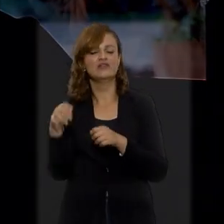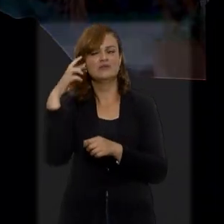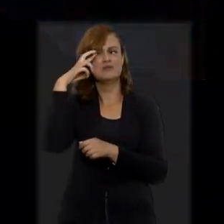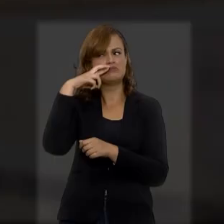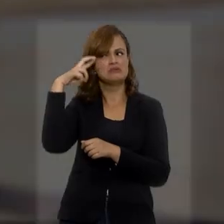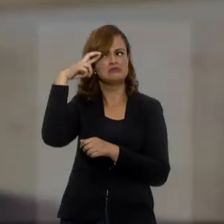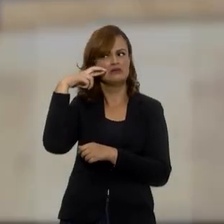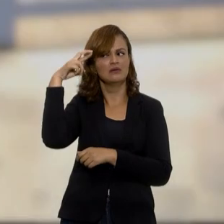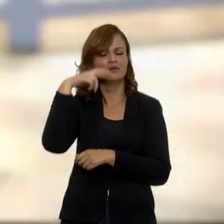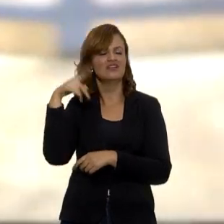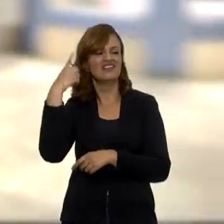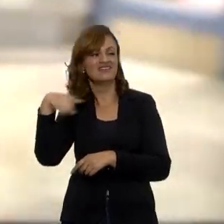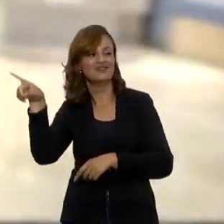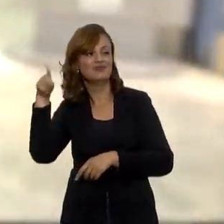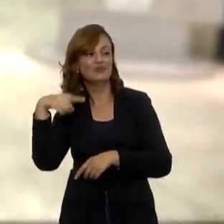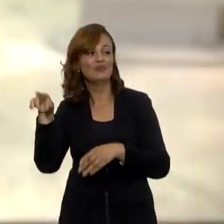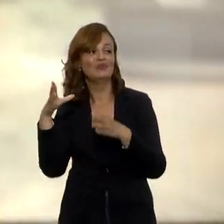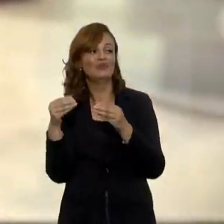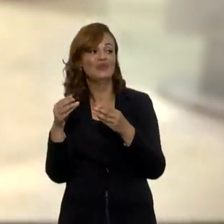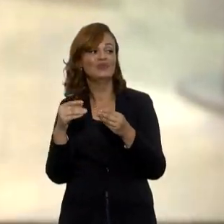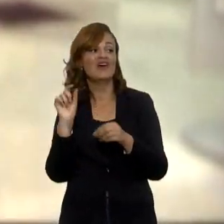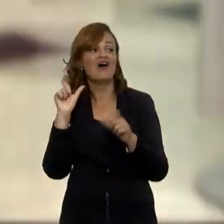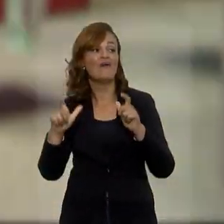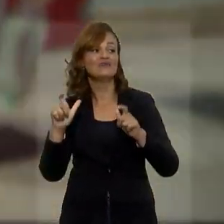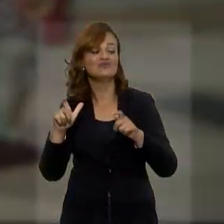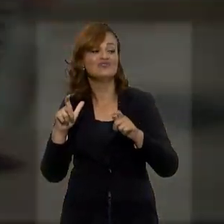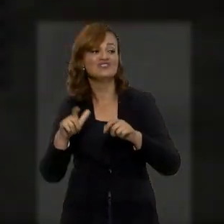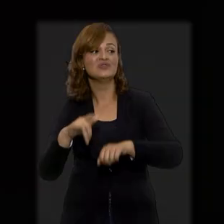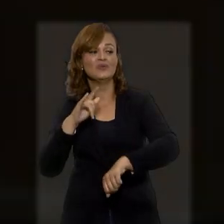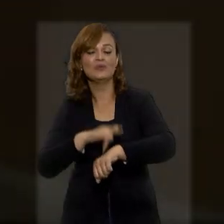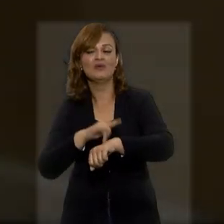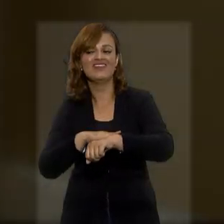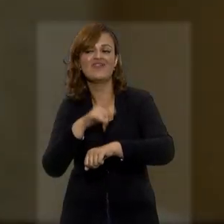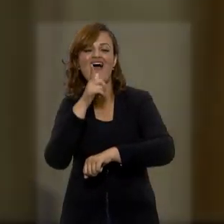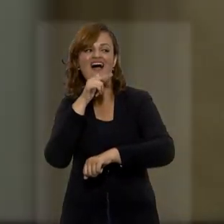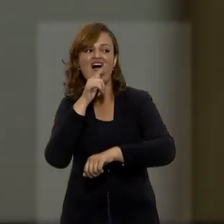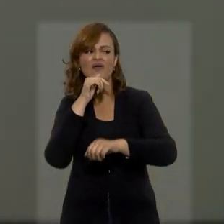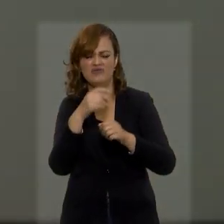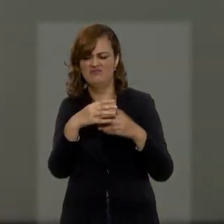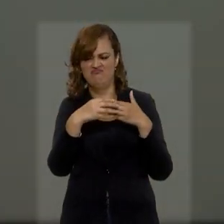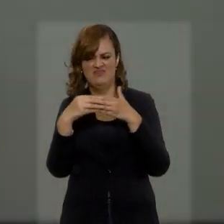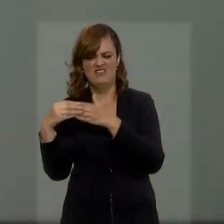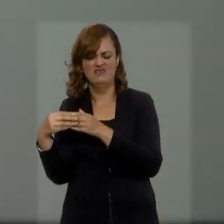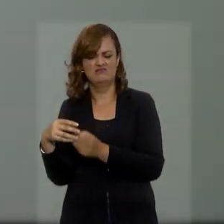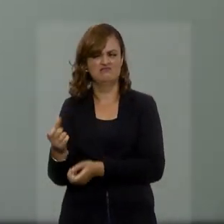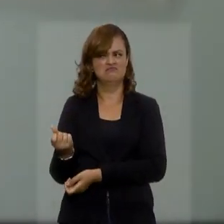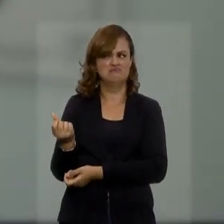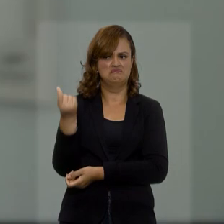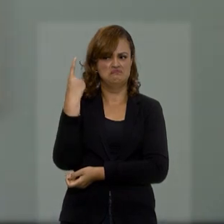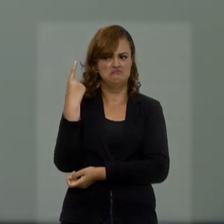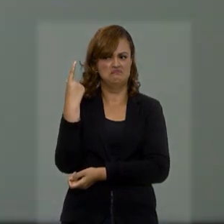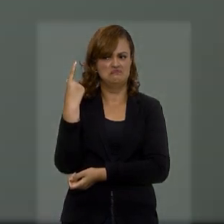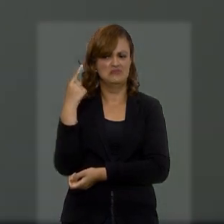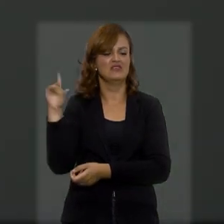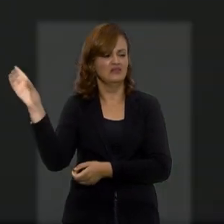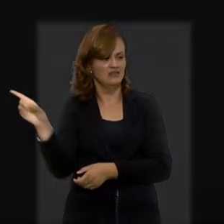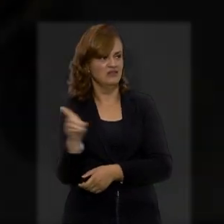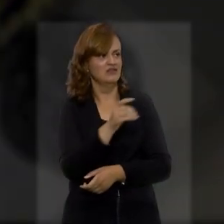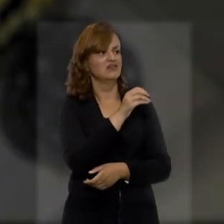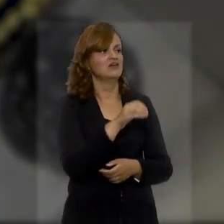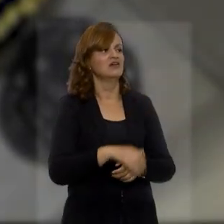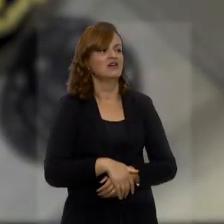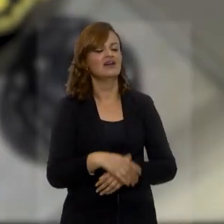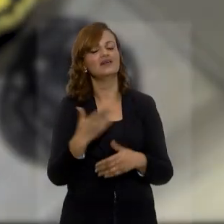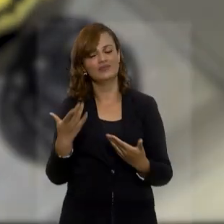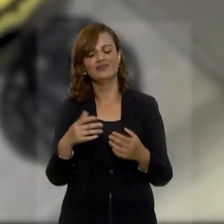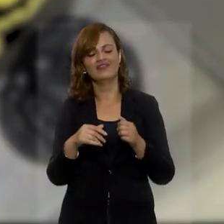gente botou um vigia para ficar olhando ela. Esse vigia percebeu ela pegando água e levando para dentro do banheiro e